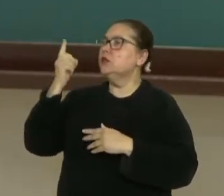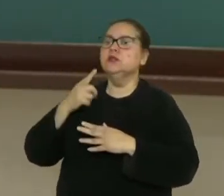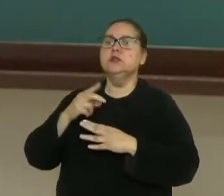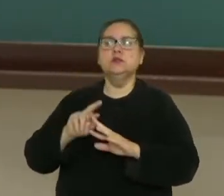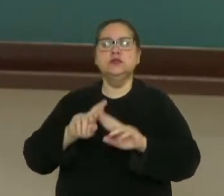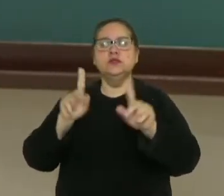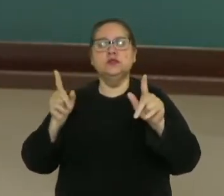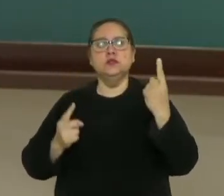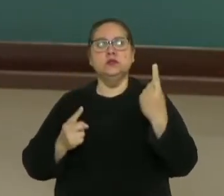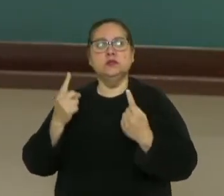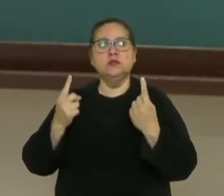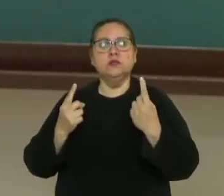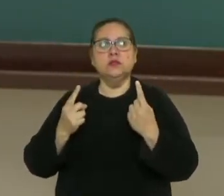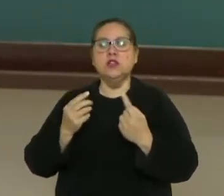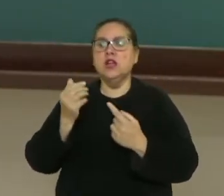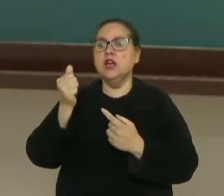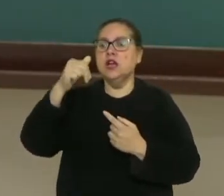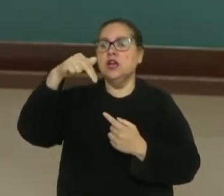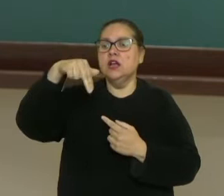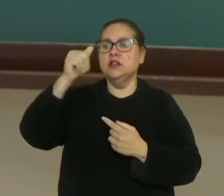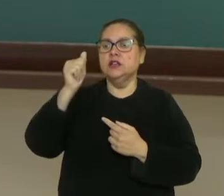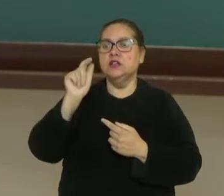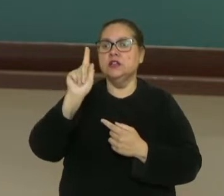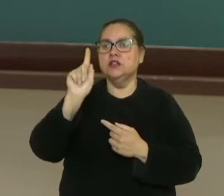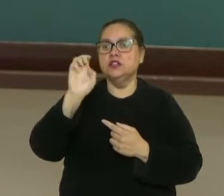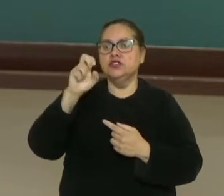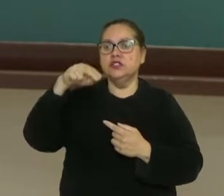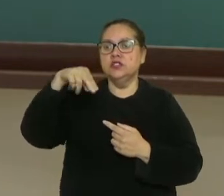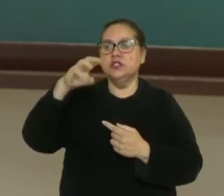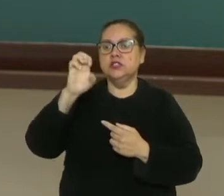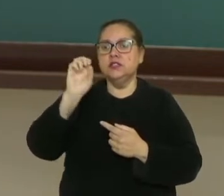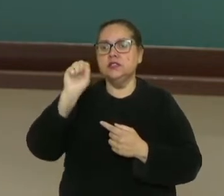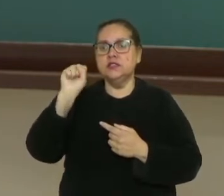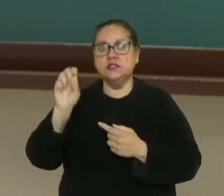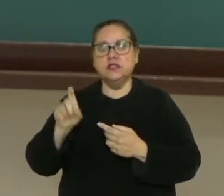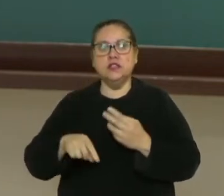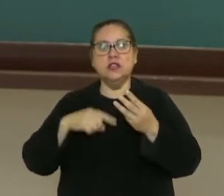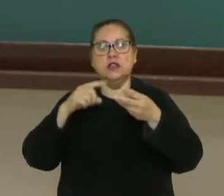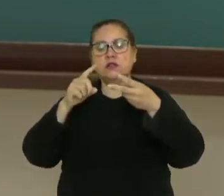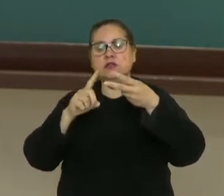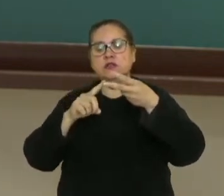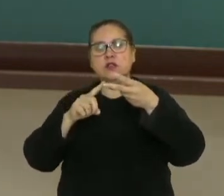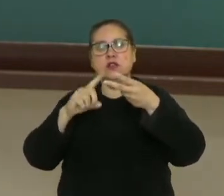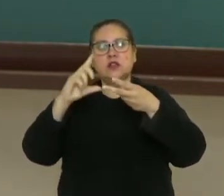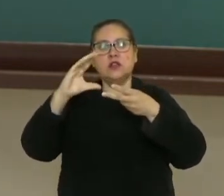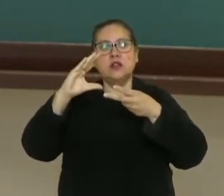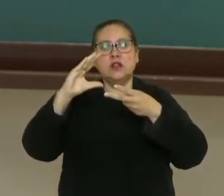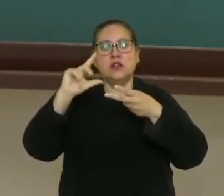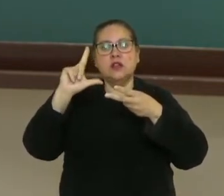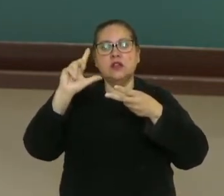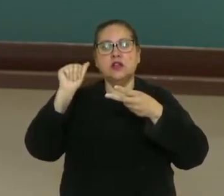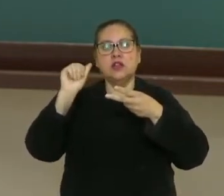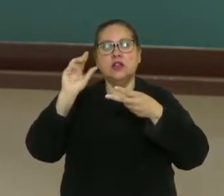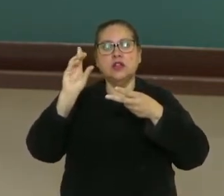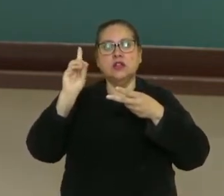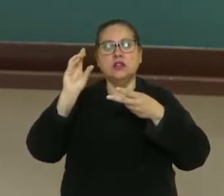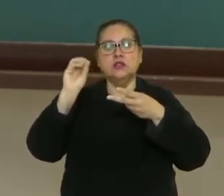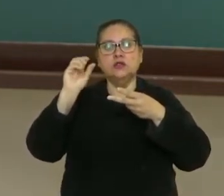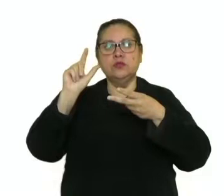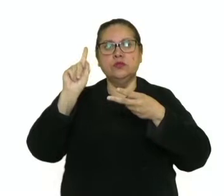a diferença entre a chamada anagênese e a cladogênese. As duas se ramificam lá da parte da filogenética,